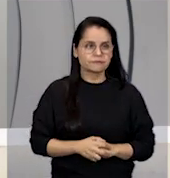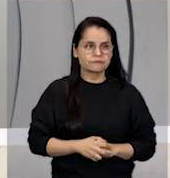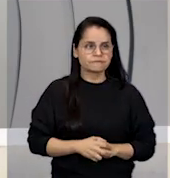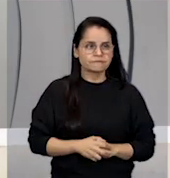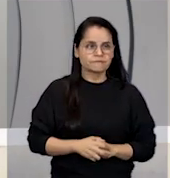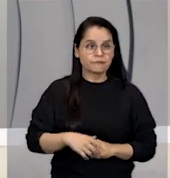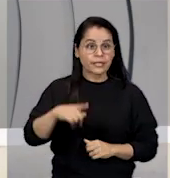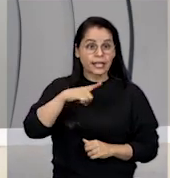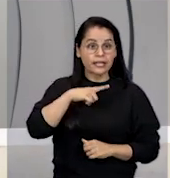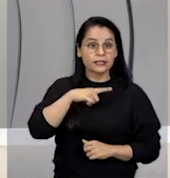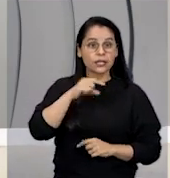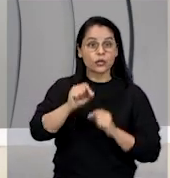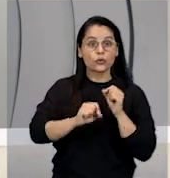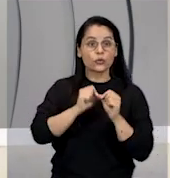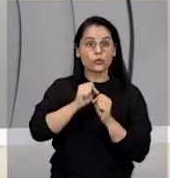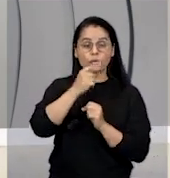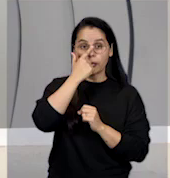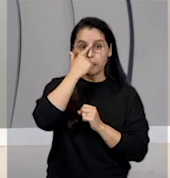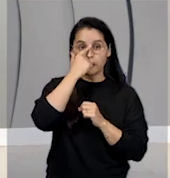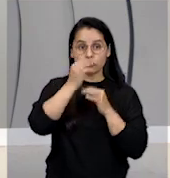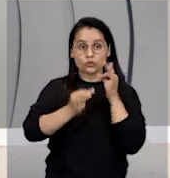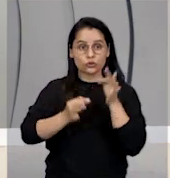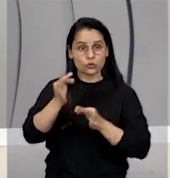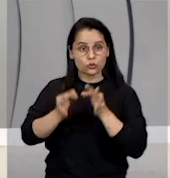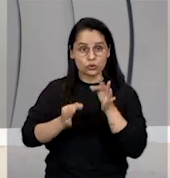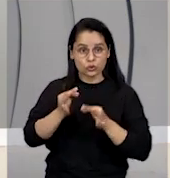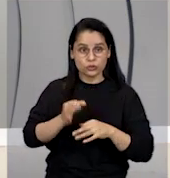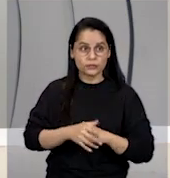que tenha uma justiça